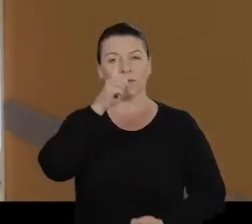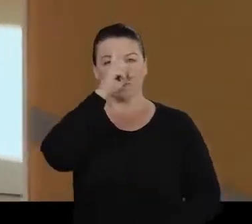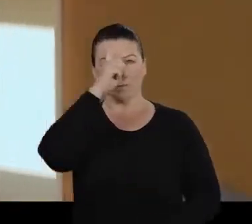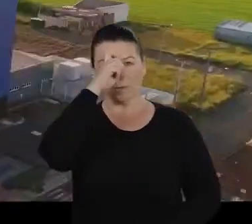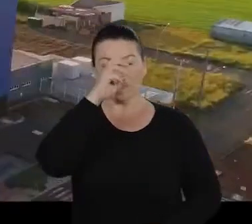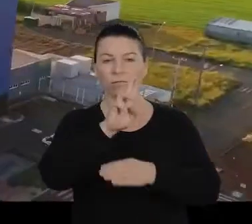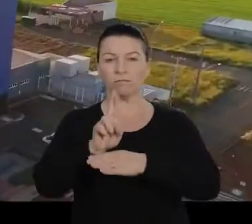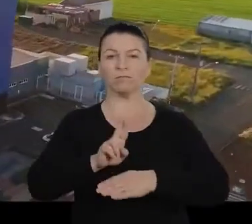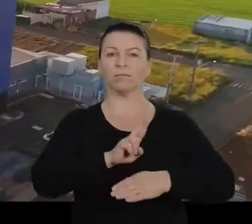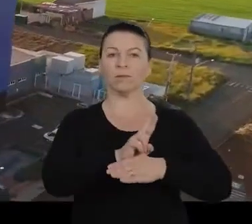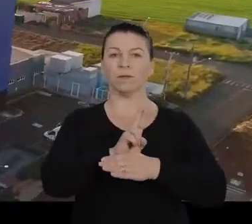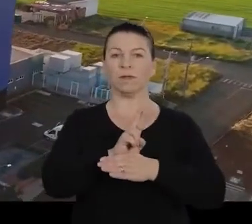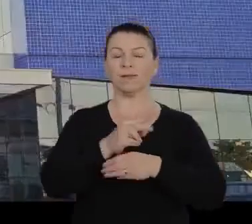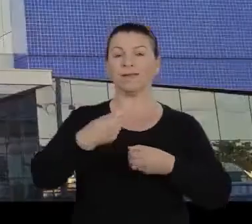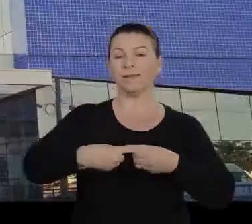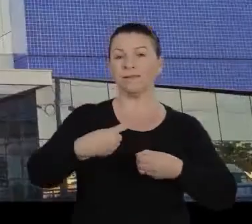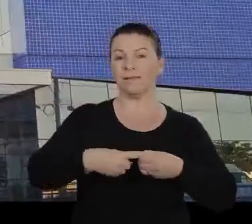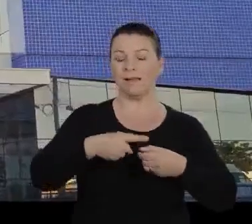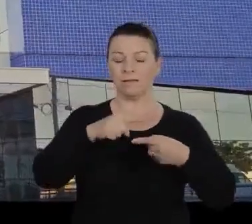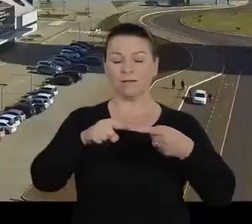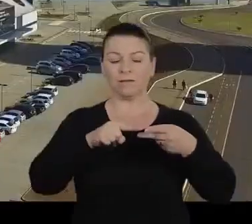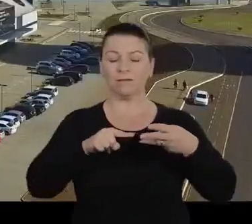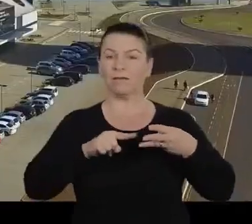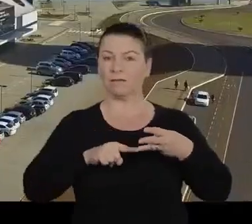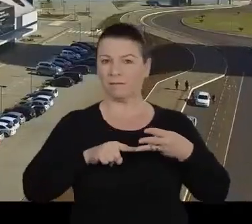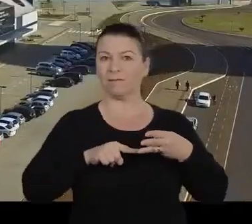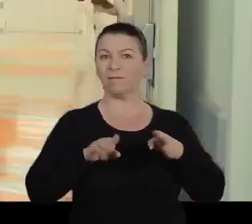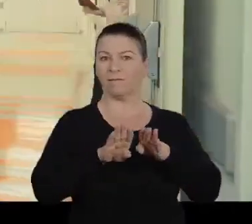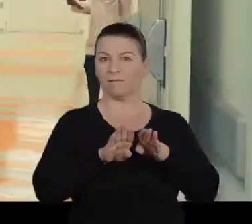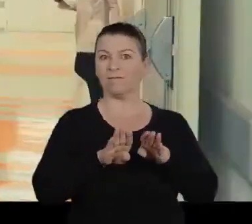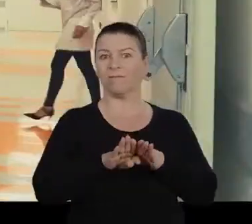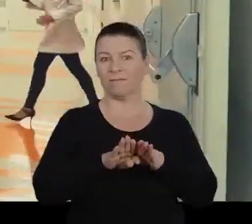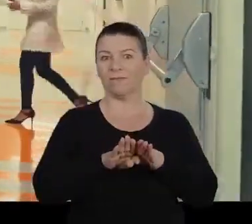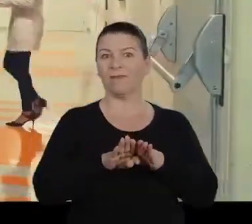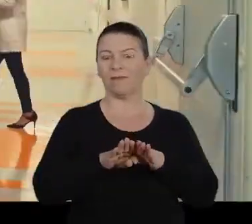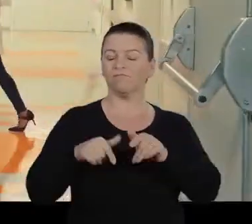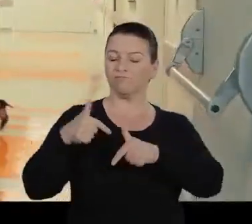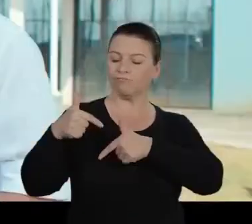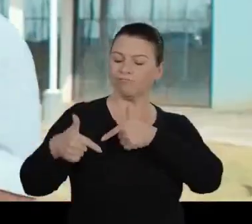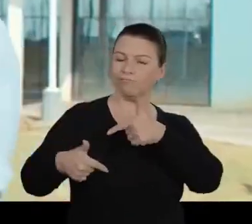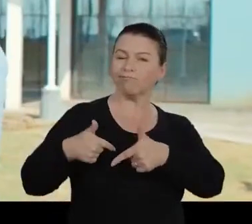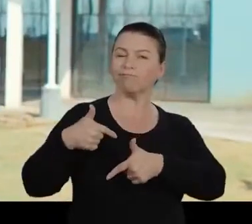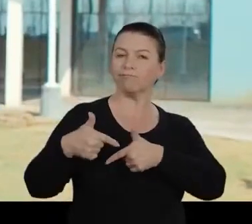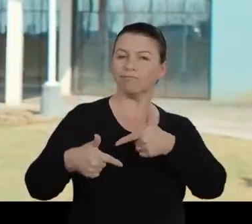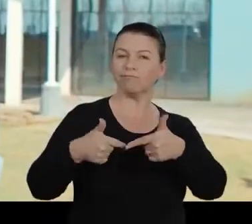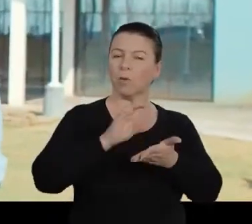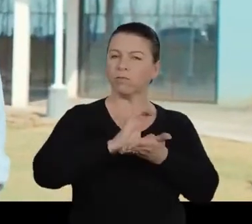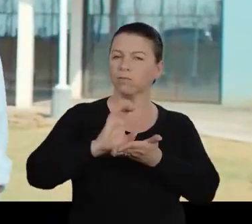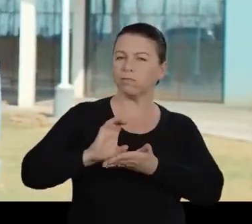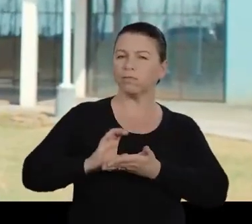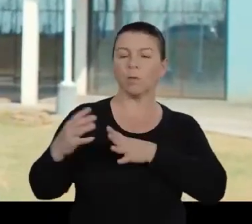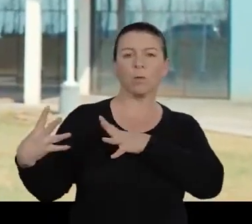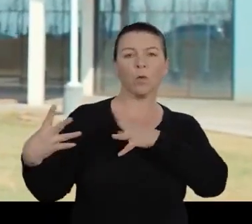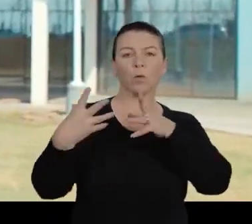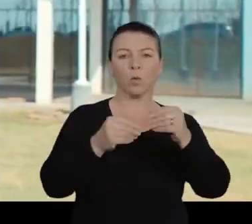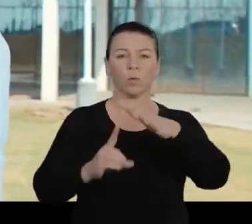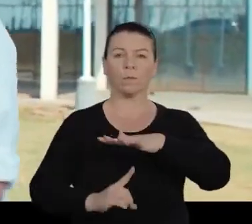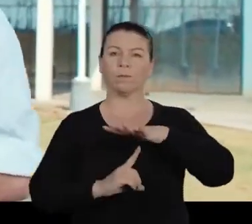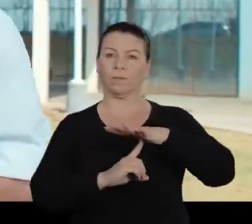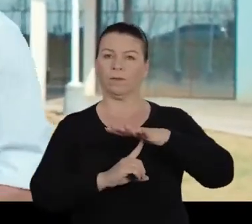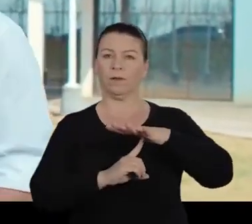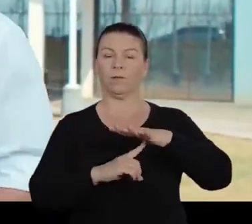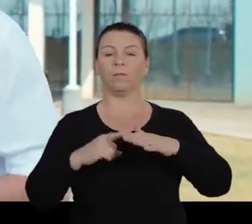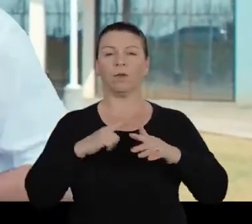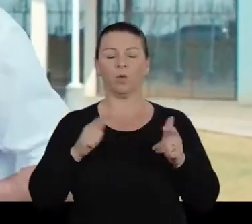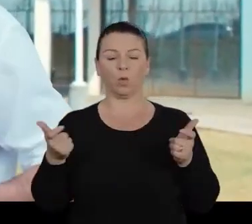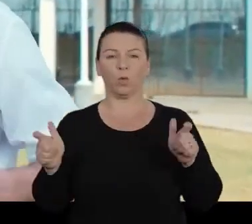entrega de três hospitais regionais em Ivaiporã, Guarapuava e Telemacuborba. Trabalhamos duro e investimos por